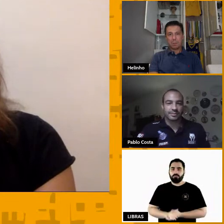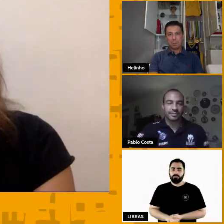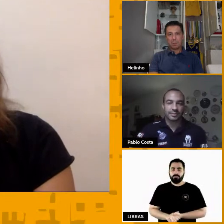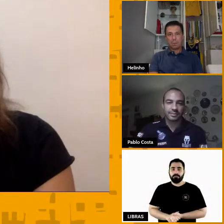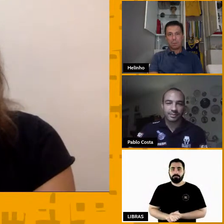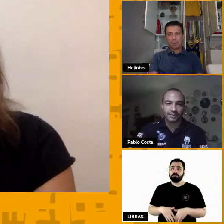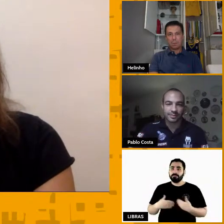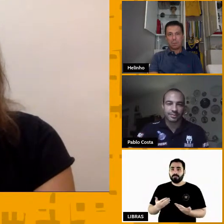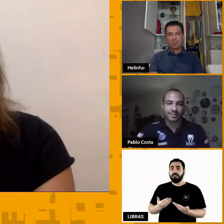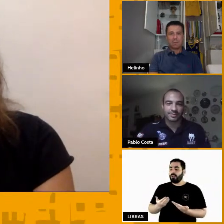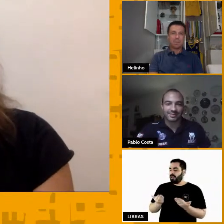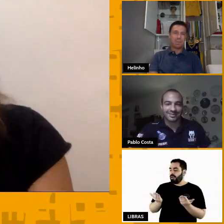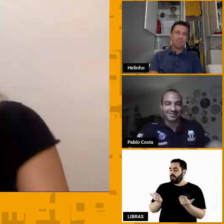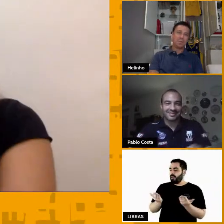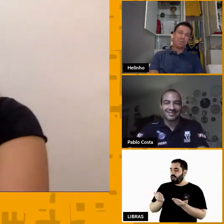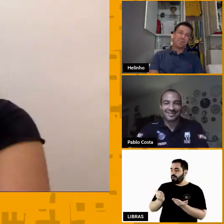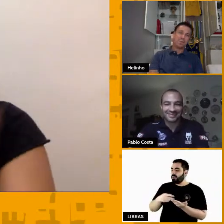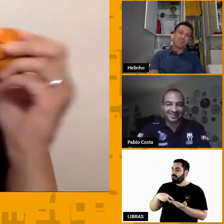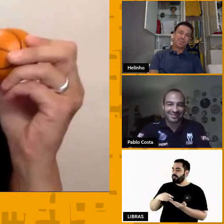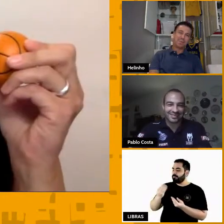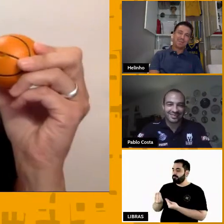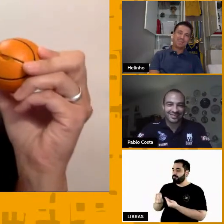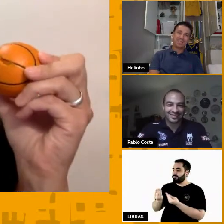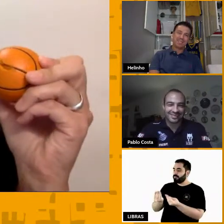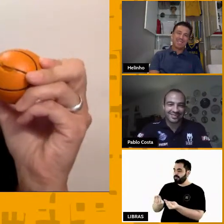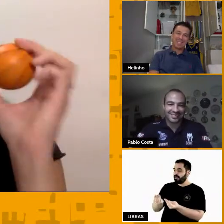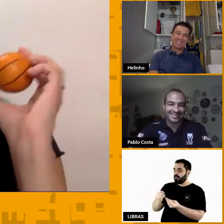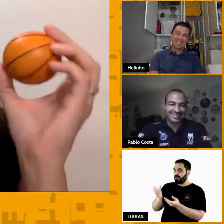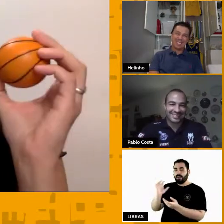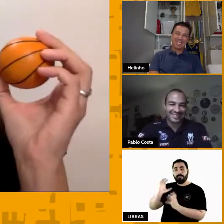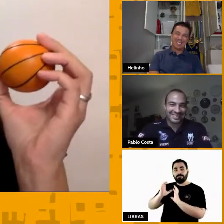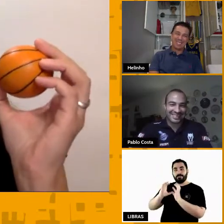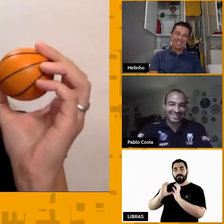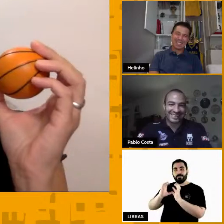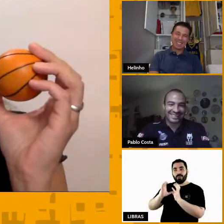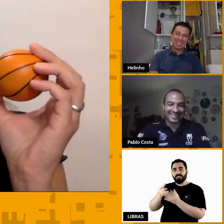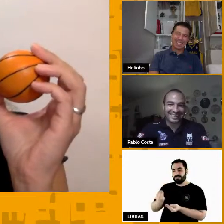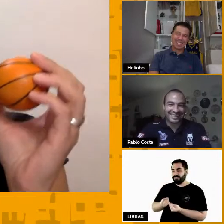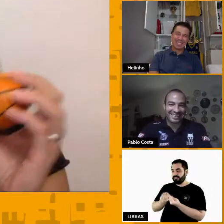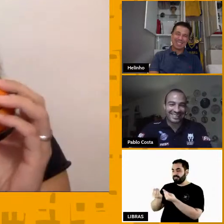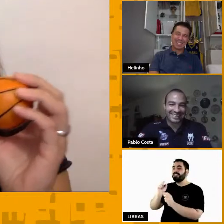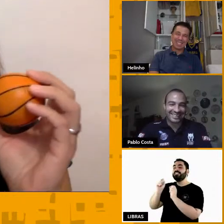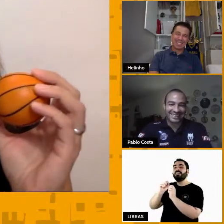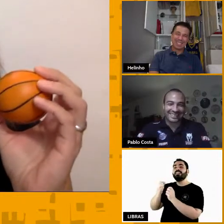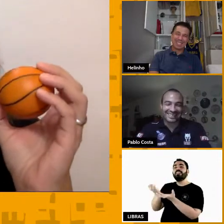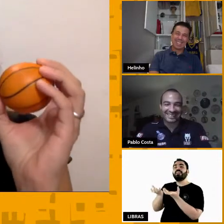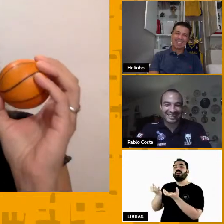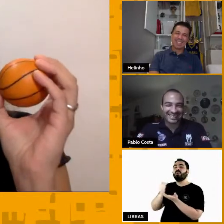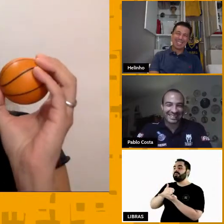Passa a bola para quem? É Linho, Pabllo? quer começar a apresentar?